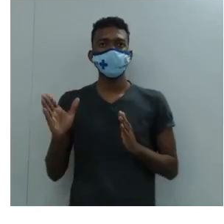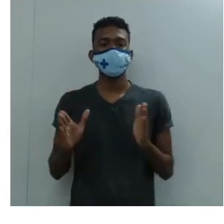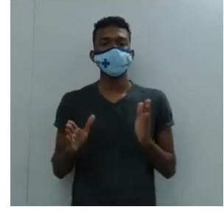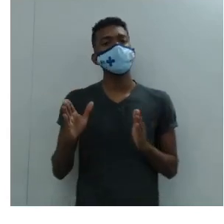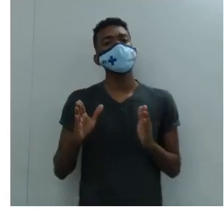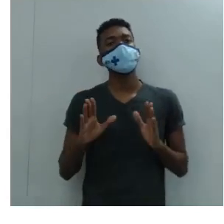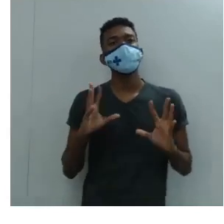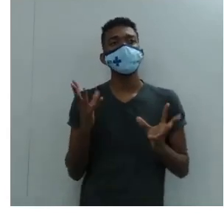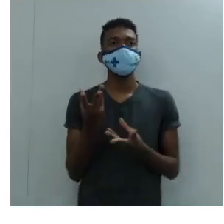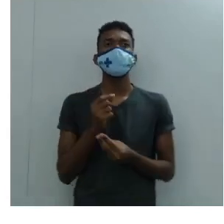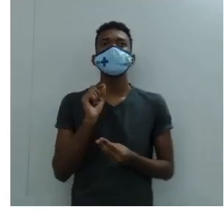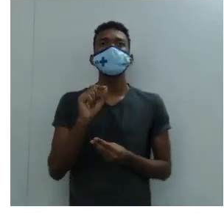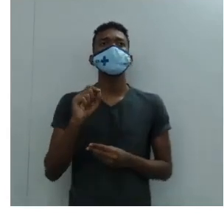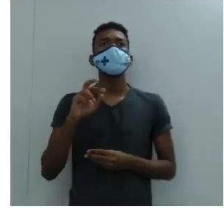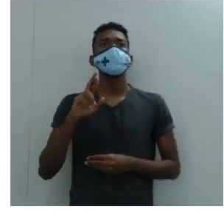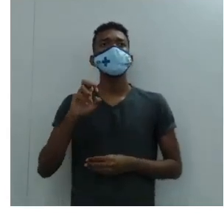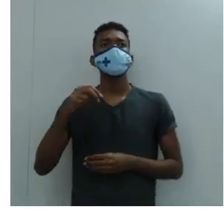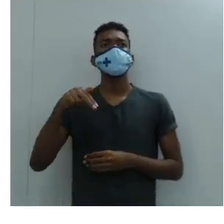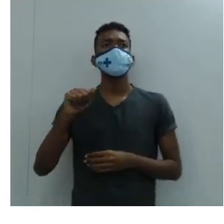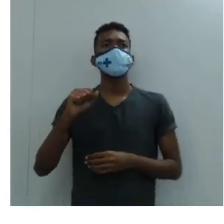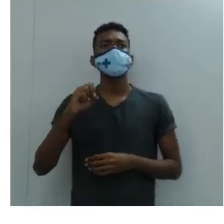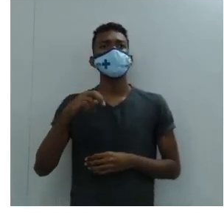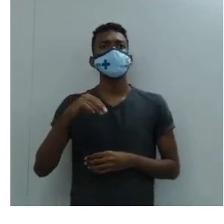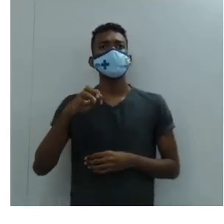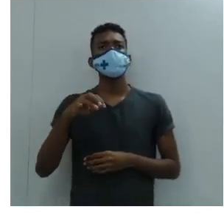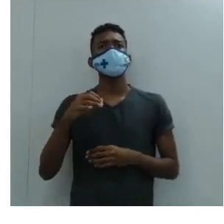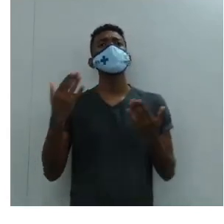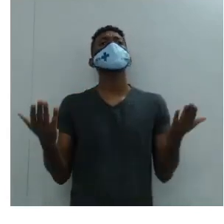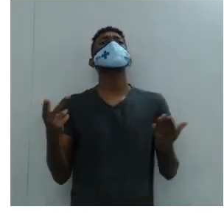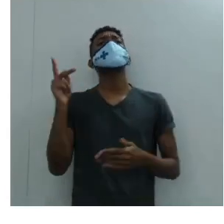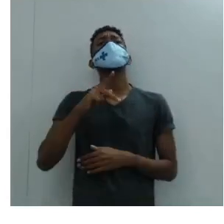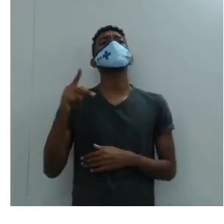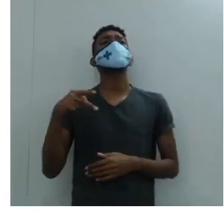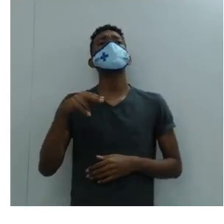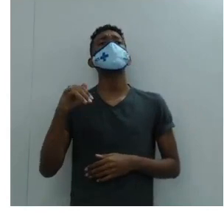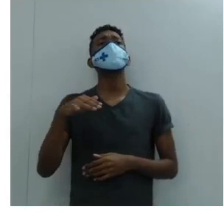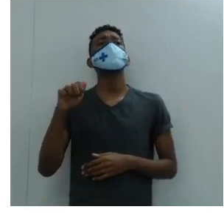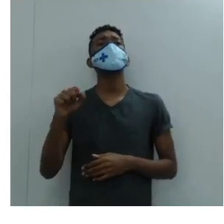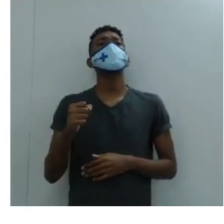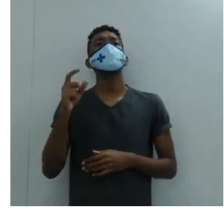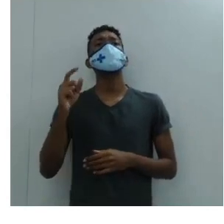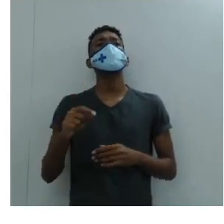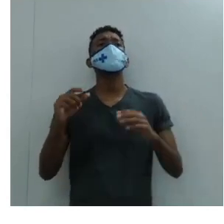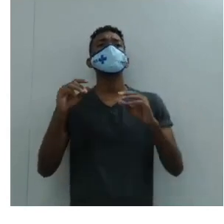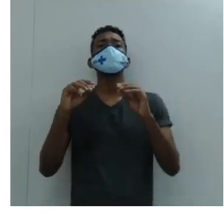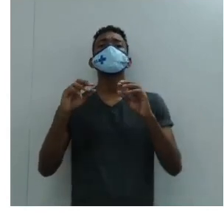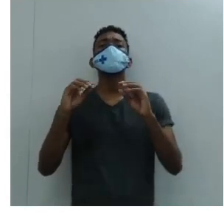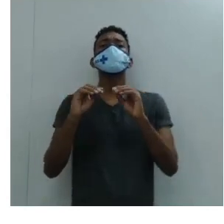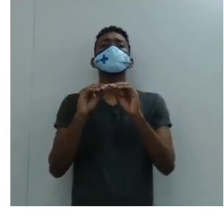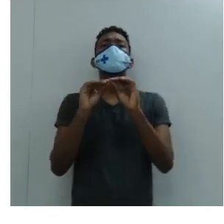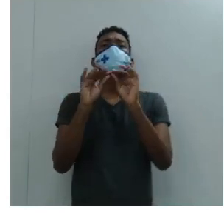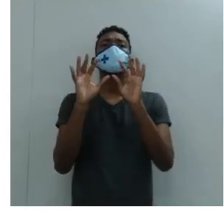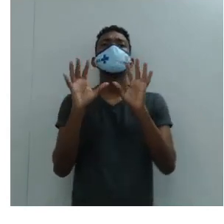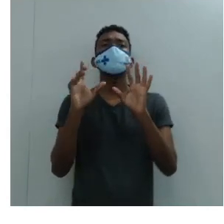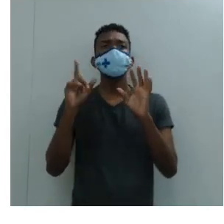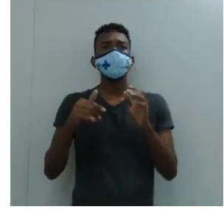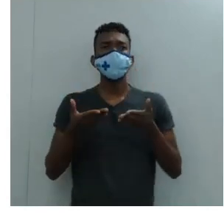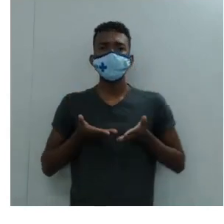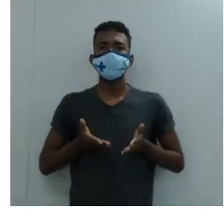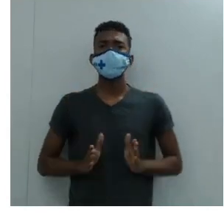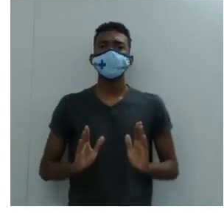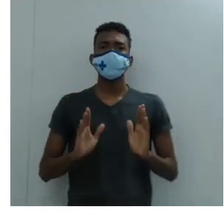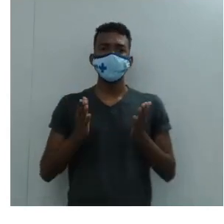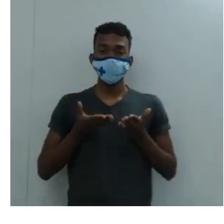o que é renascimento? Ah, professor Cláudio Nascimento, Renascimento é Renascença.